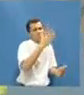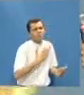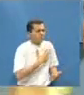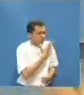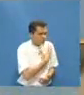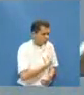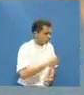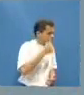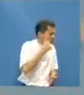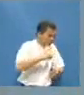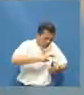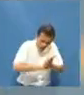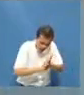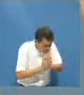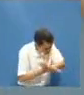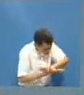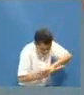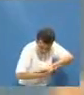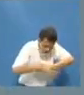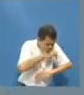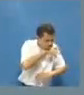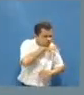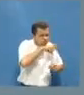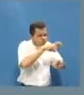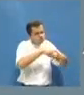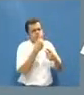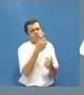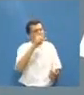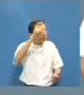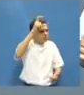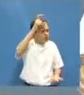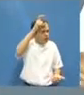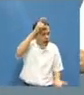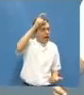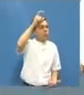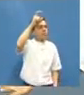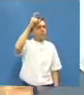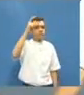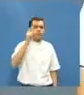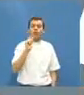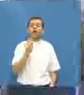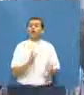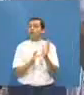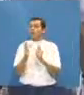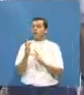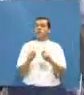cruelmente atormentada por um demônio e o que que Jesus fez?